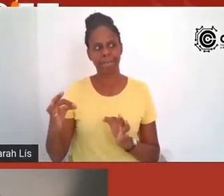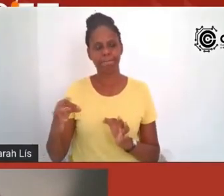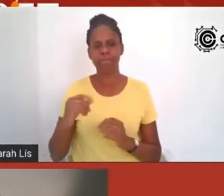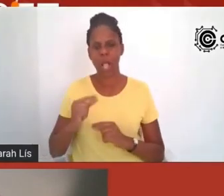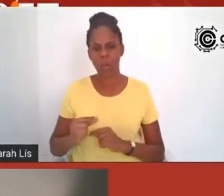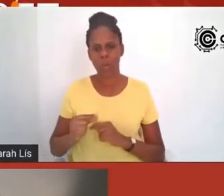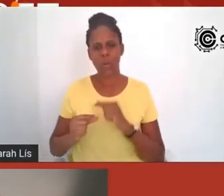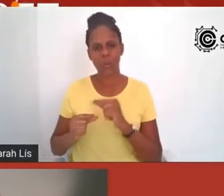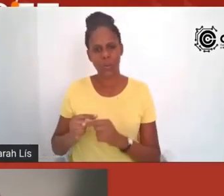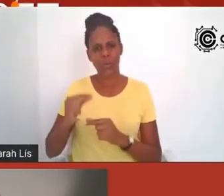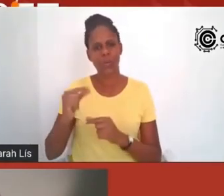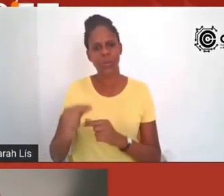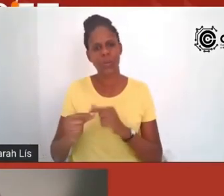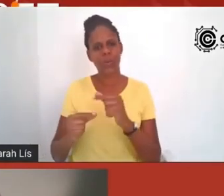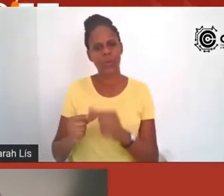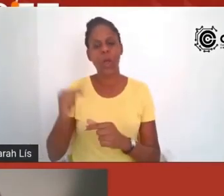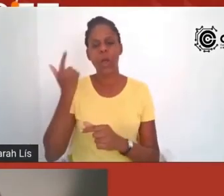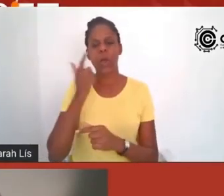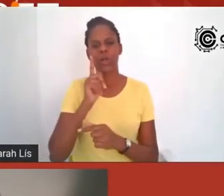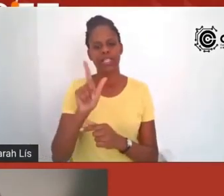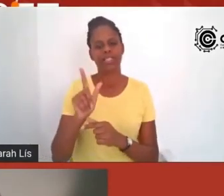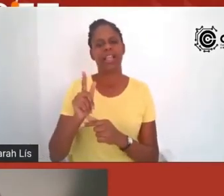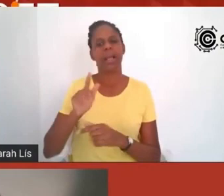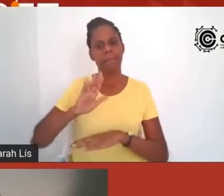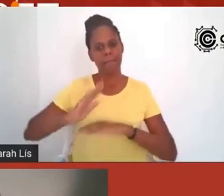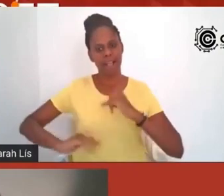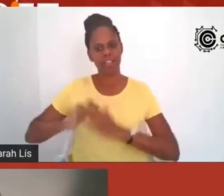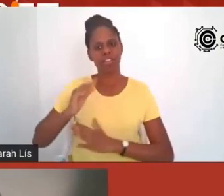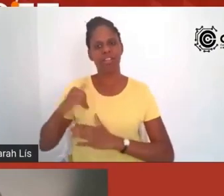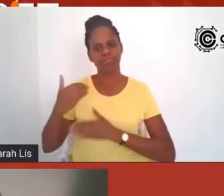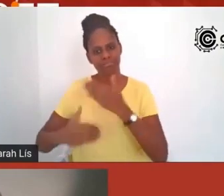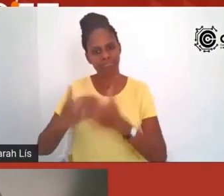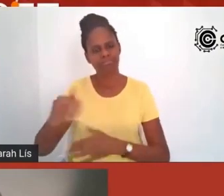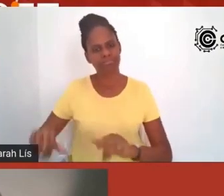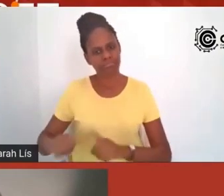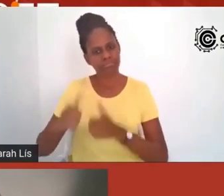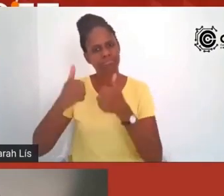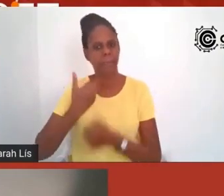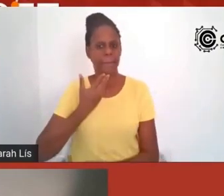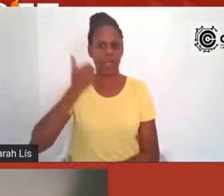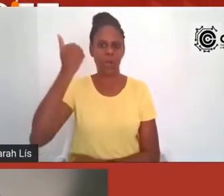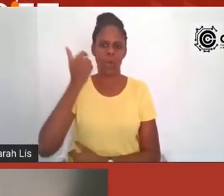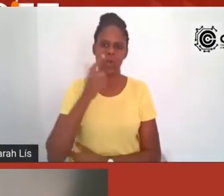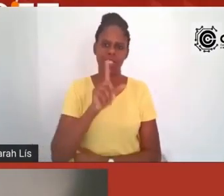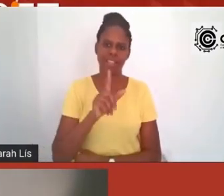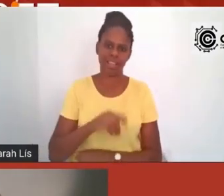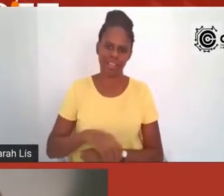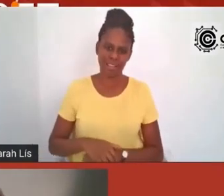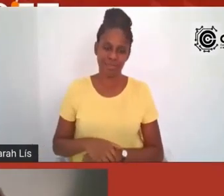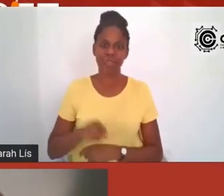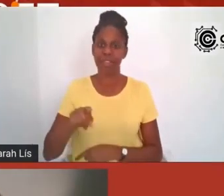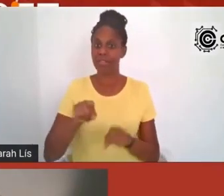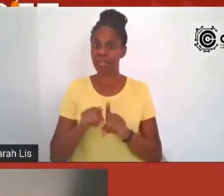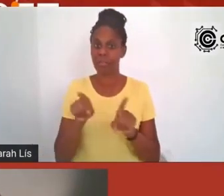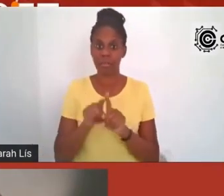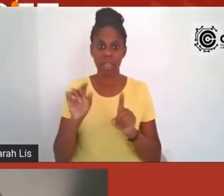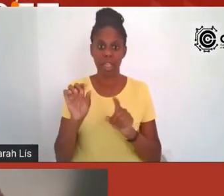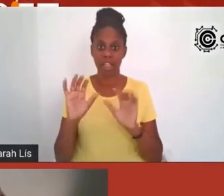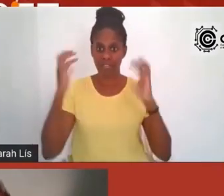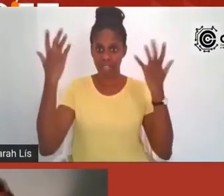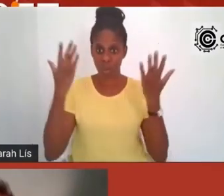conseguir implementar vamos conseguir aprimorar e esses são ótimos justamente para a gente aprender